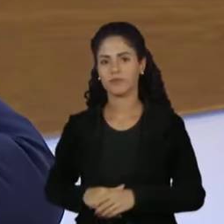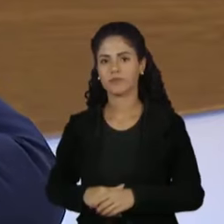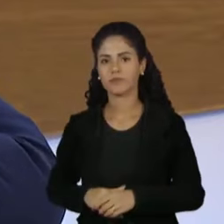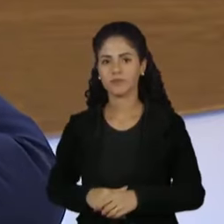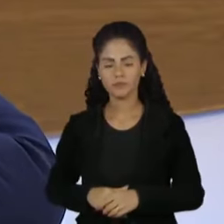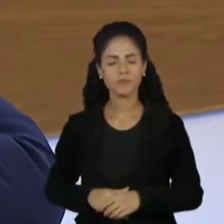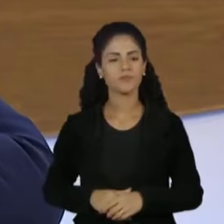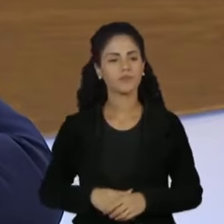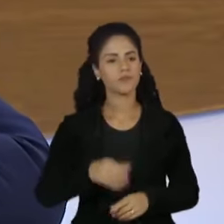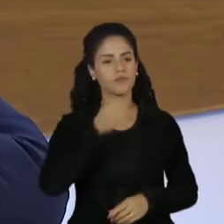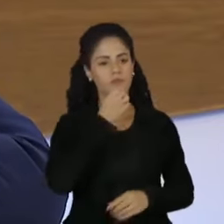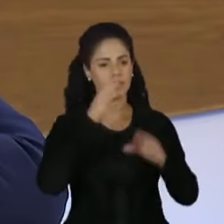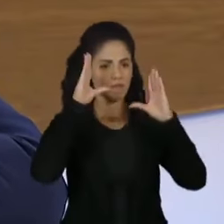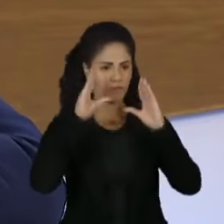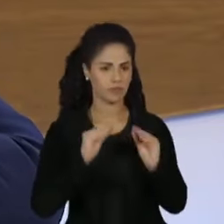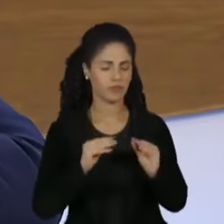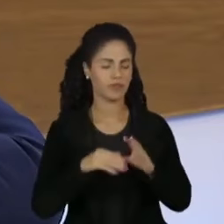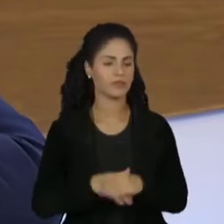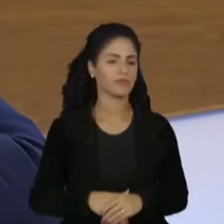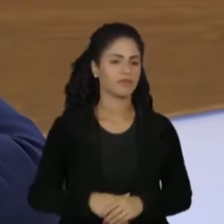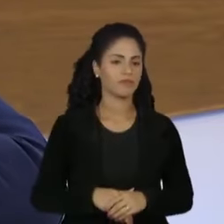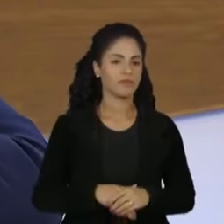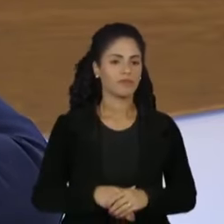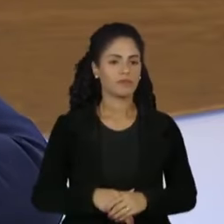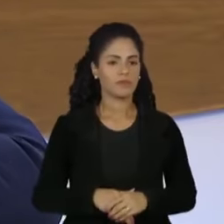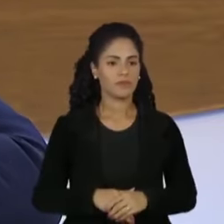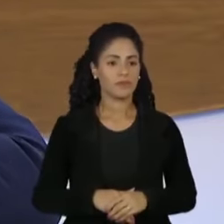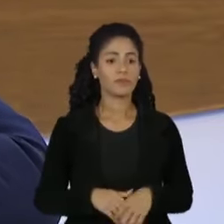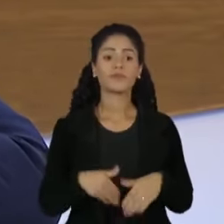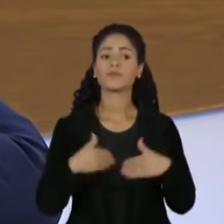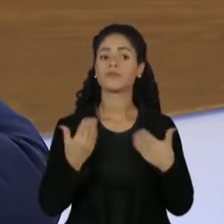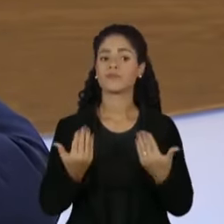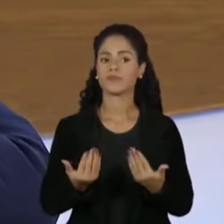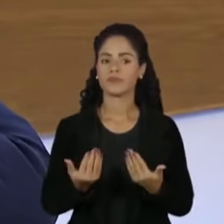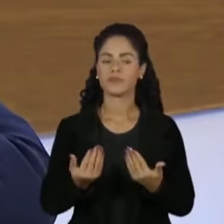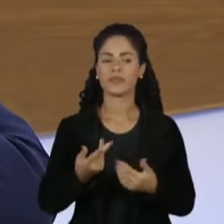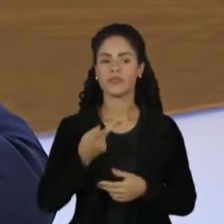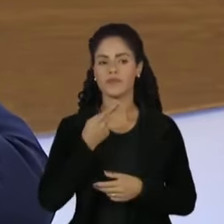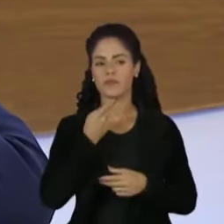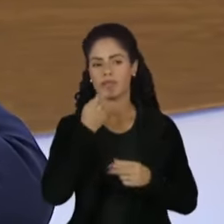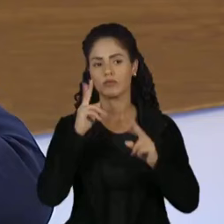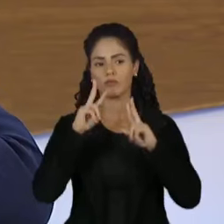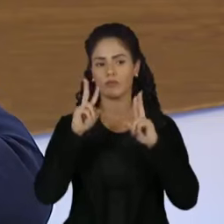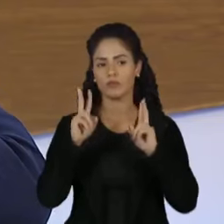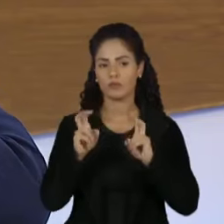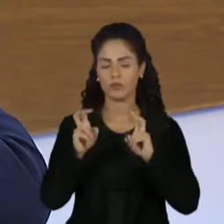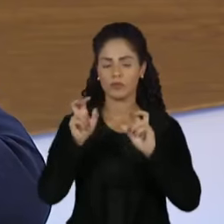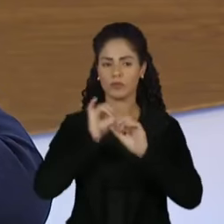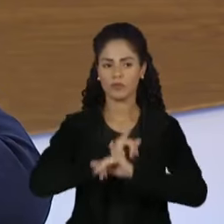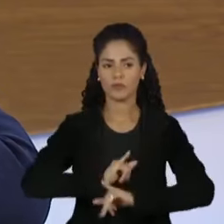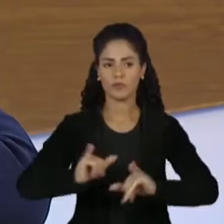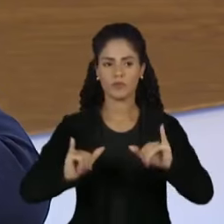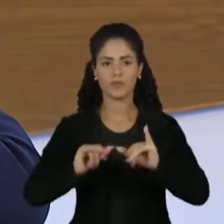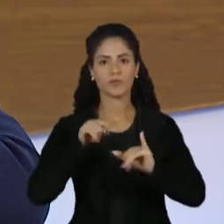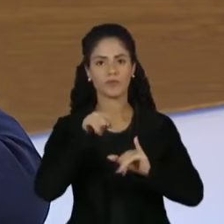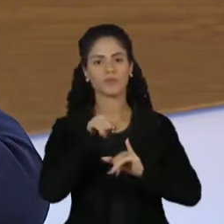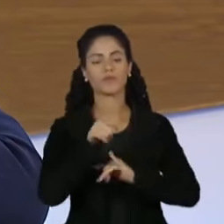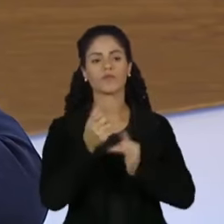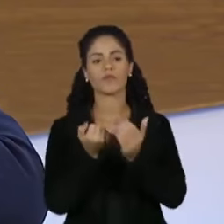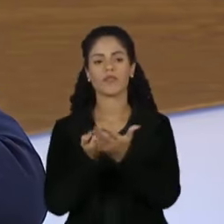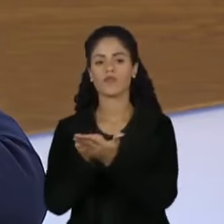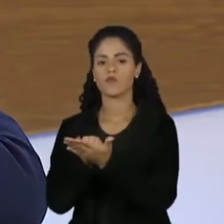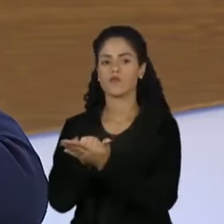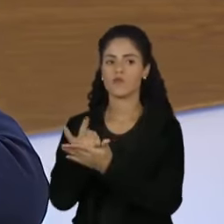Ministro, boa noite, bom revê-lo. Muito tem se falado recentemente, algumas notícias, a respeito de uma compra